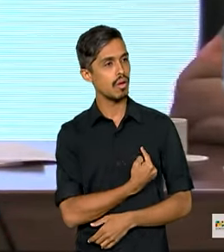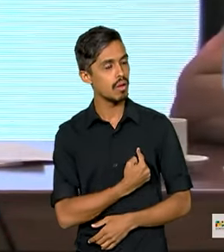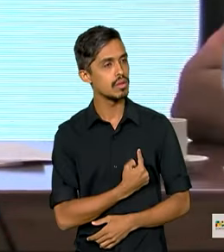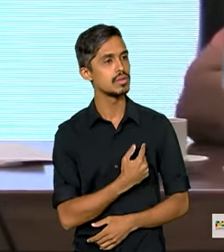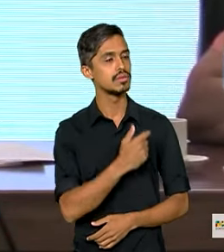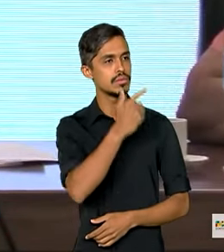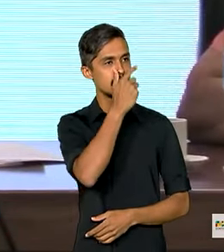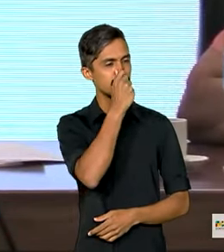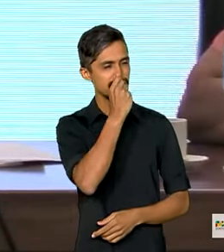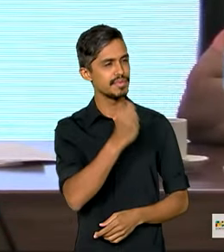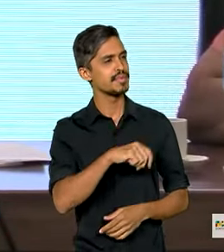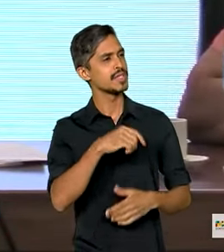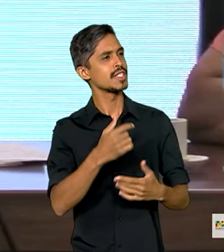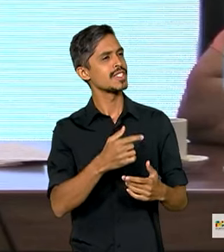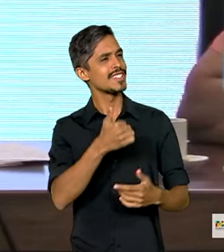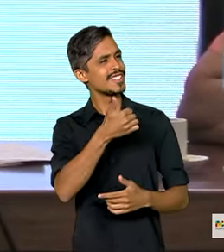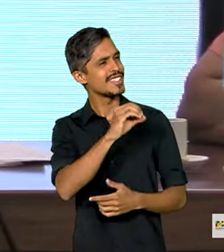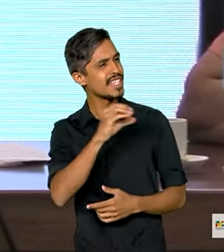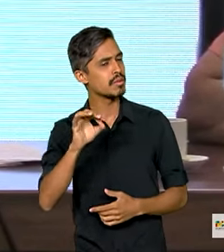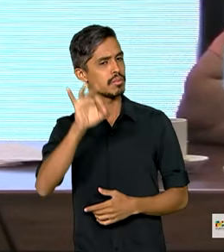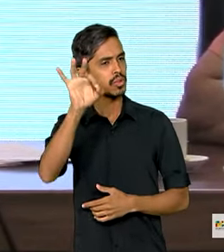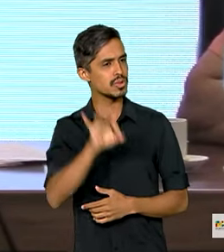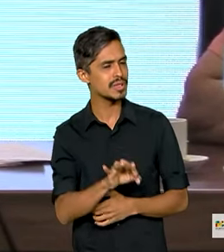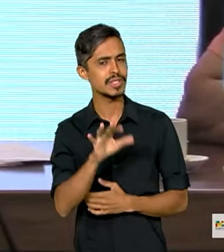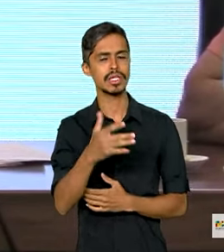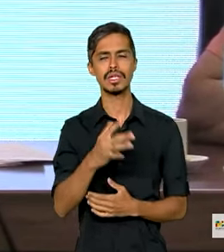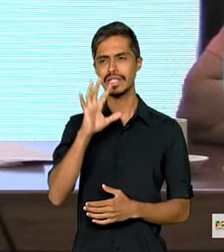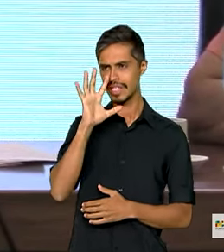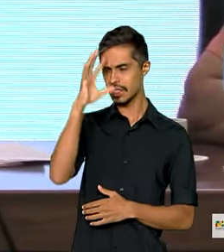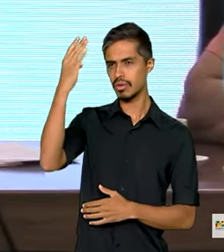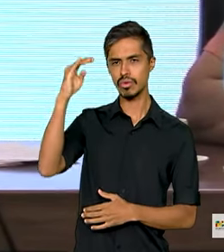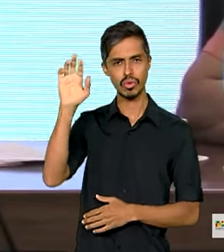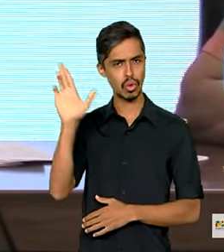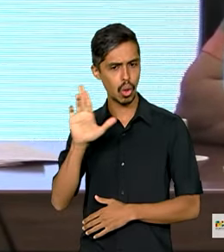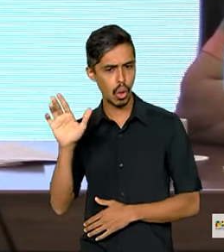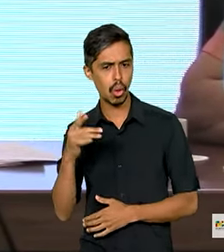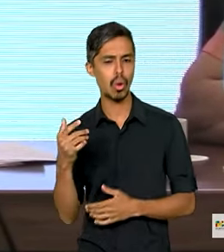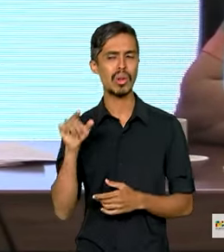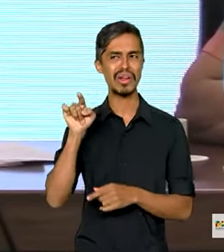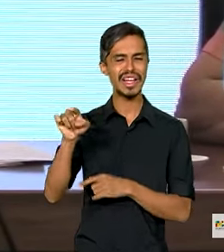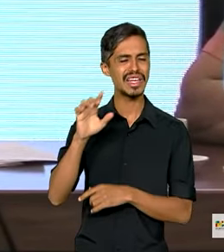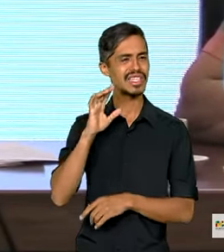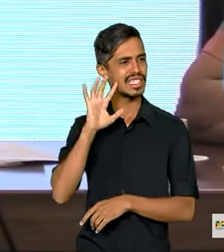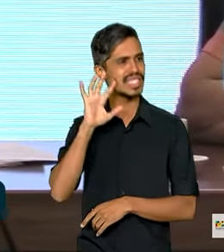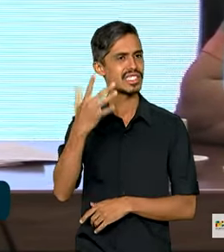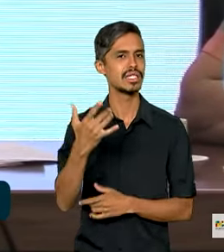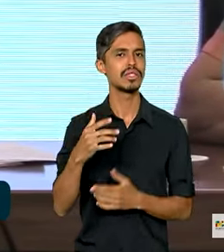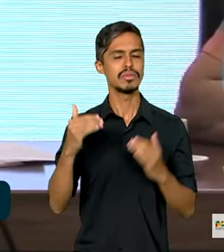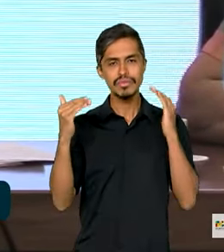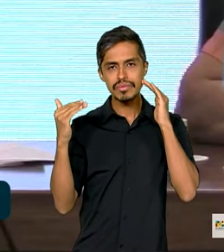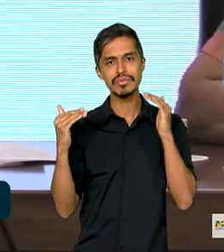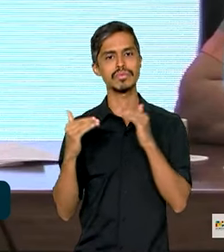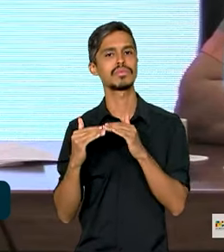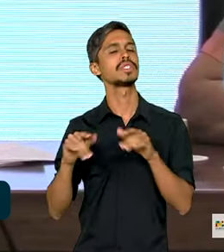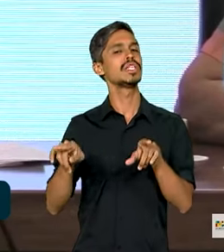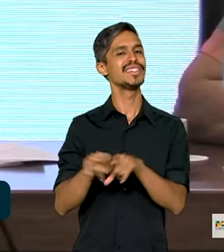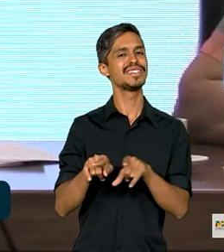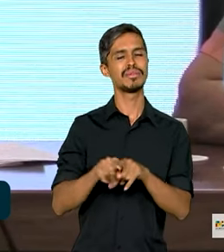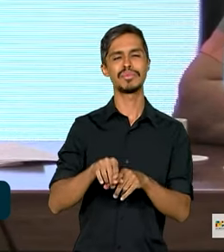100% da determinação do presidente Lula e do que saiu no grupo de transição